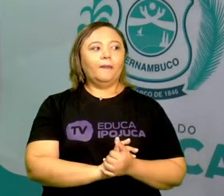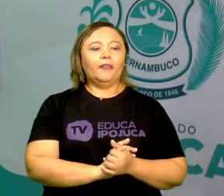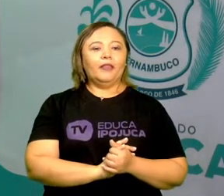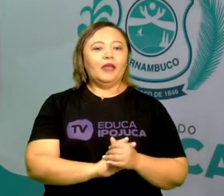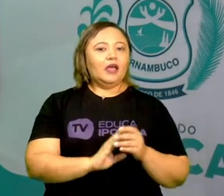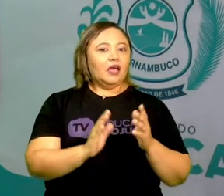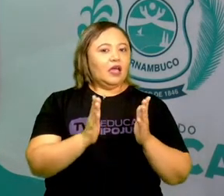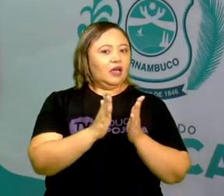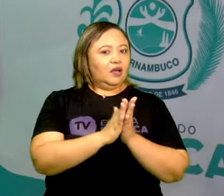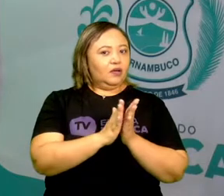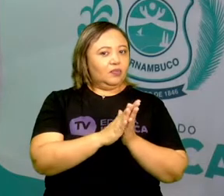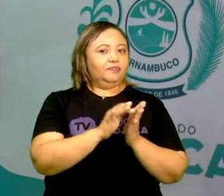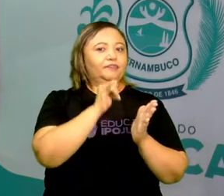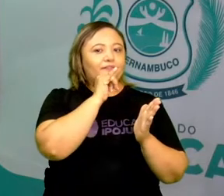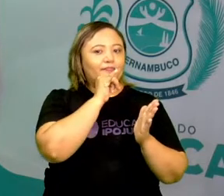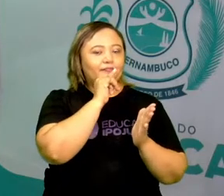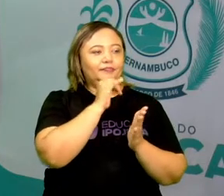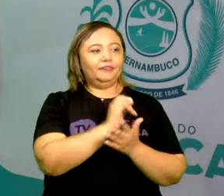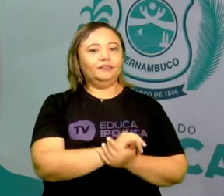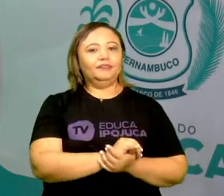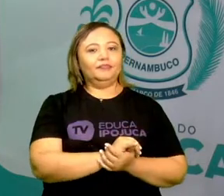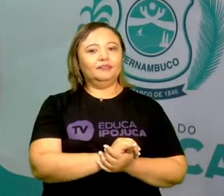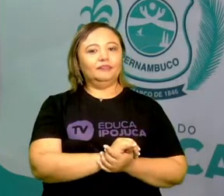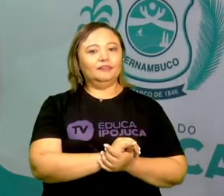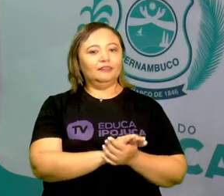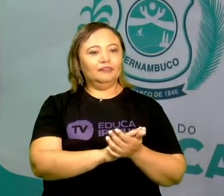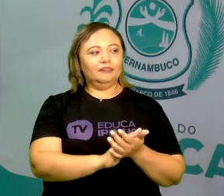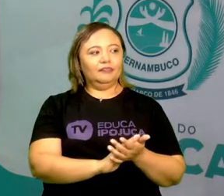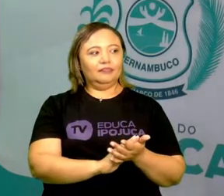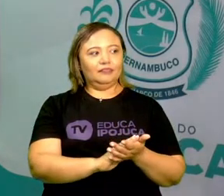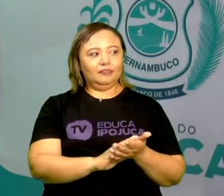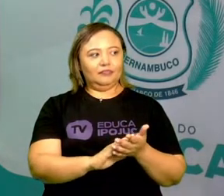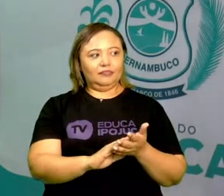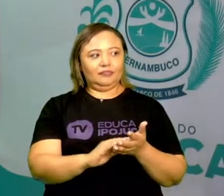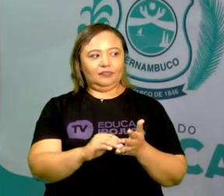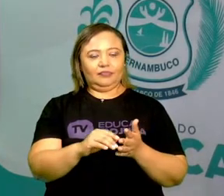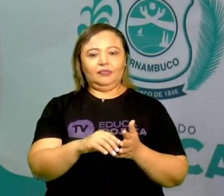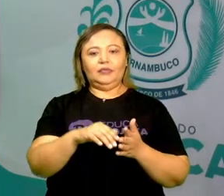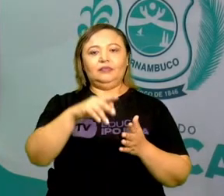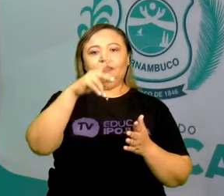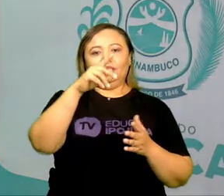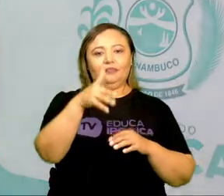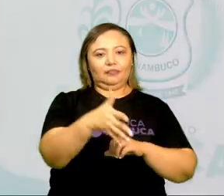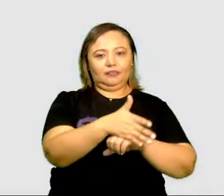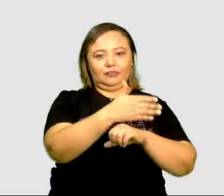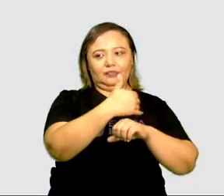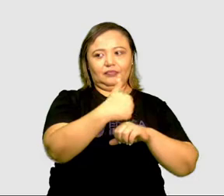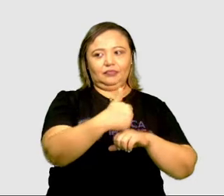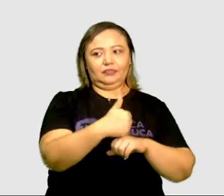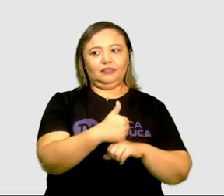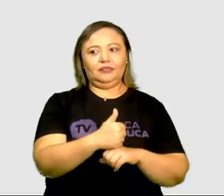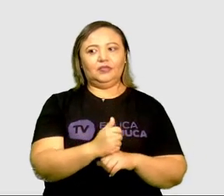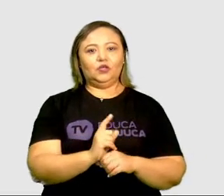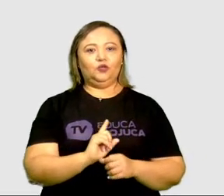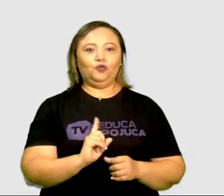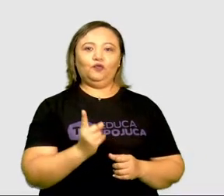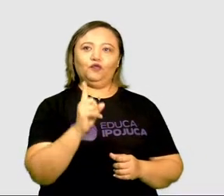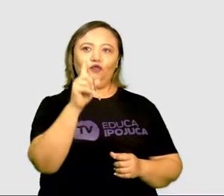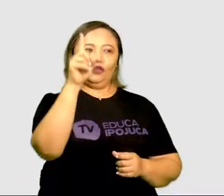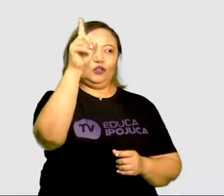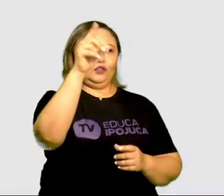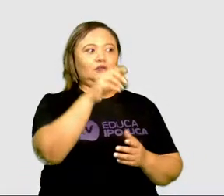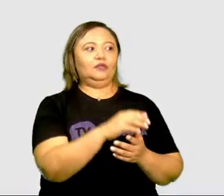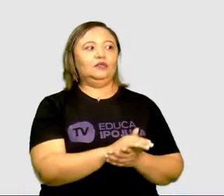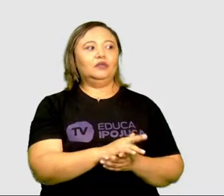Vejamos outro exemplo. Aí temos aí Praça do Foguete. E aí? Mais uma